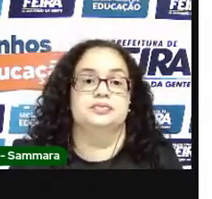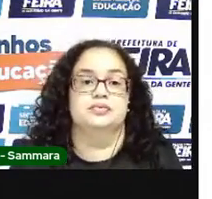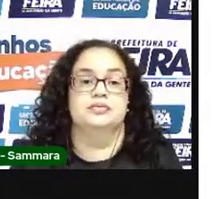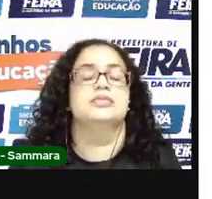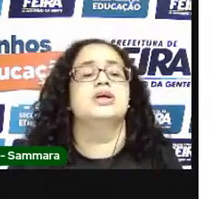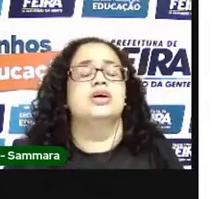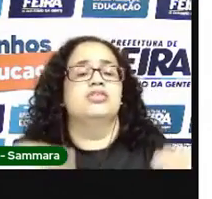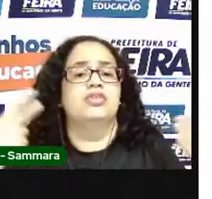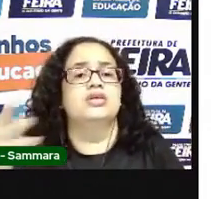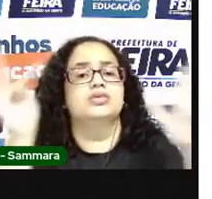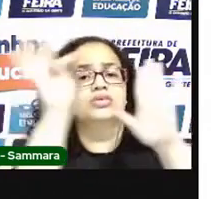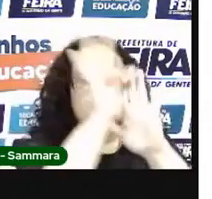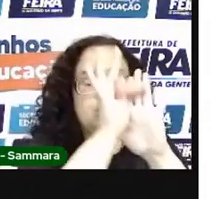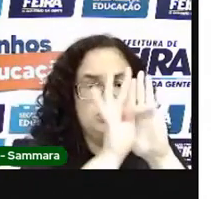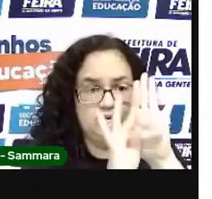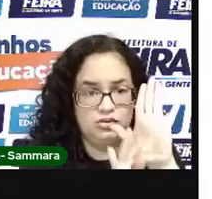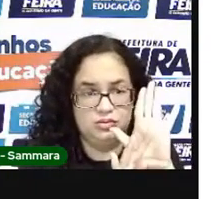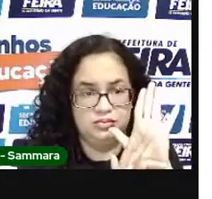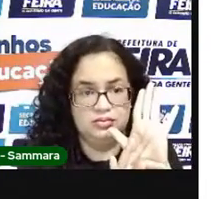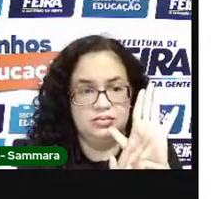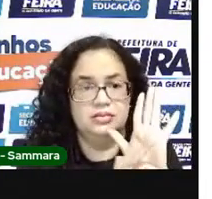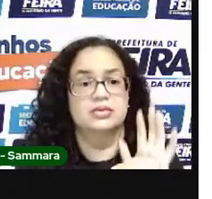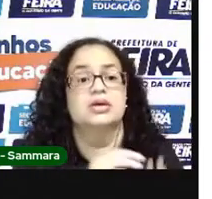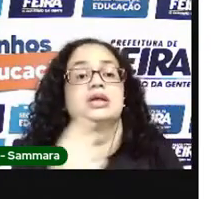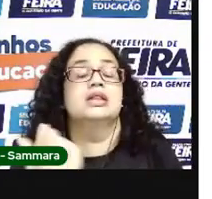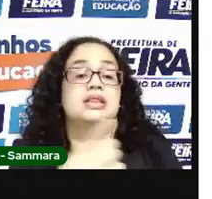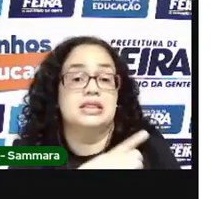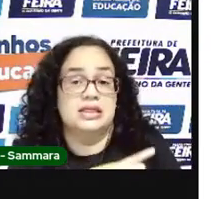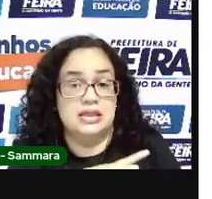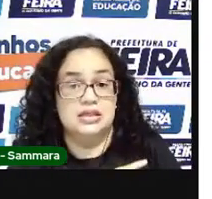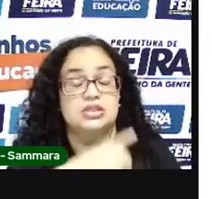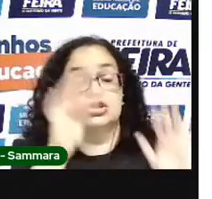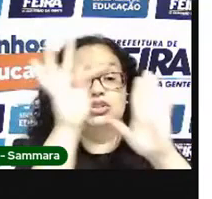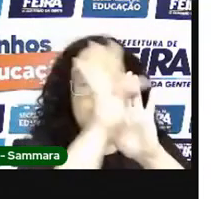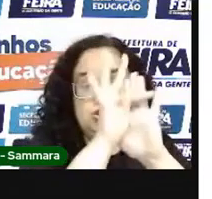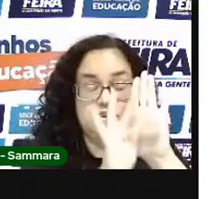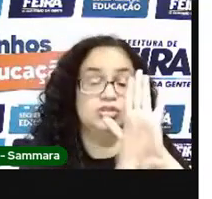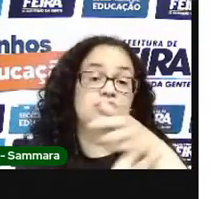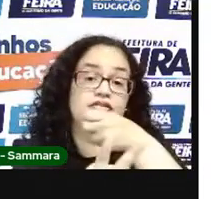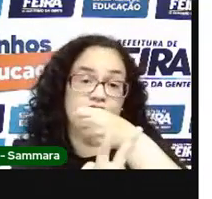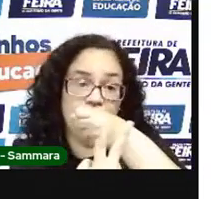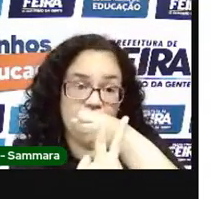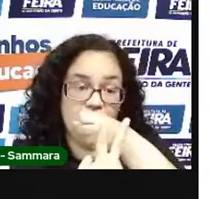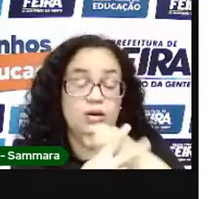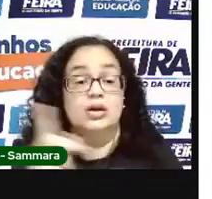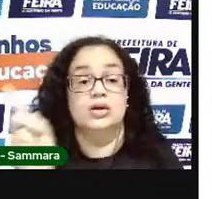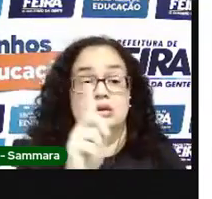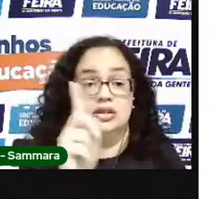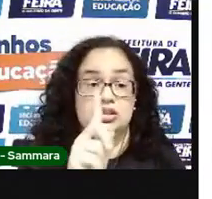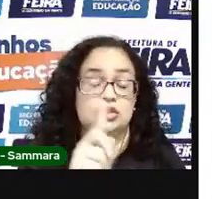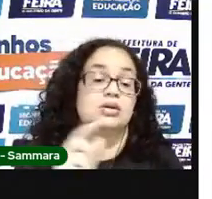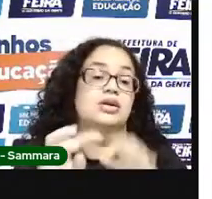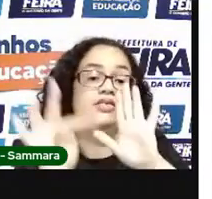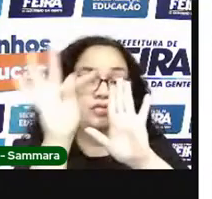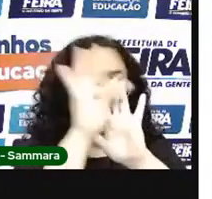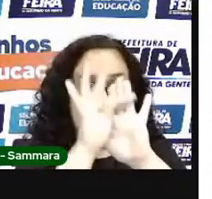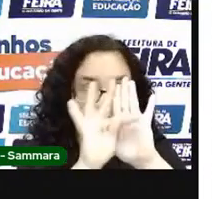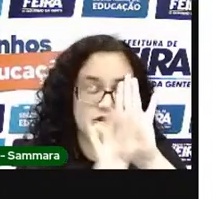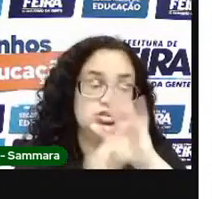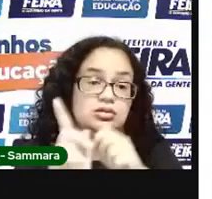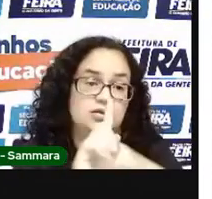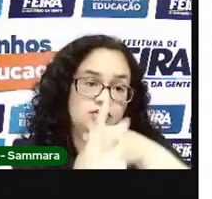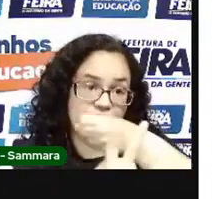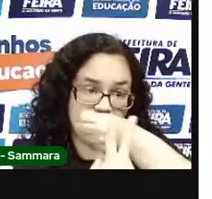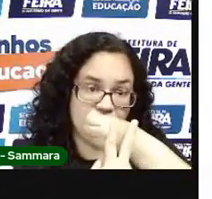E falando sobre textos, a gente vai ter o texto que ele é verbal e o texto não-verbal. A leitura, a gente não